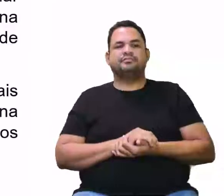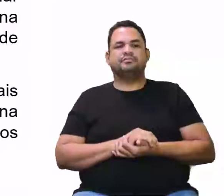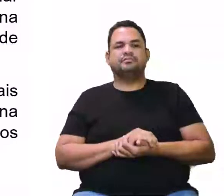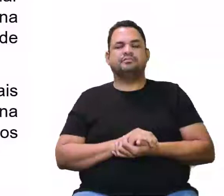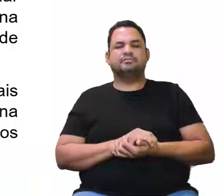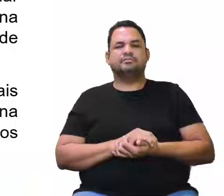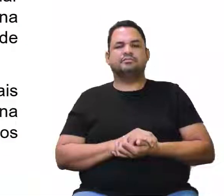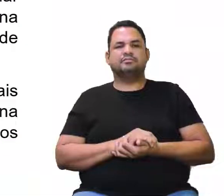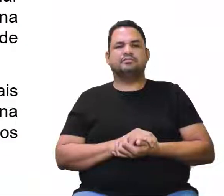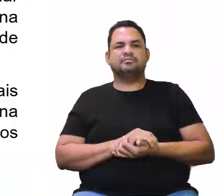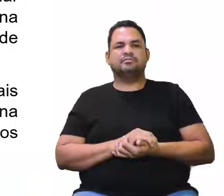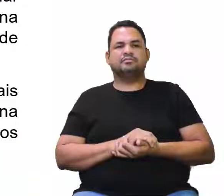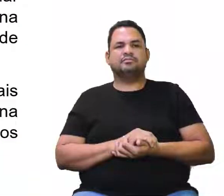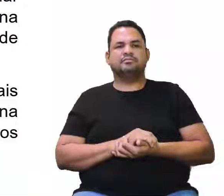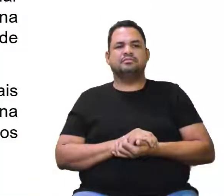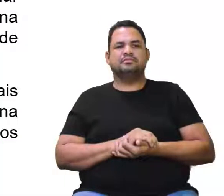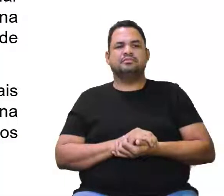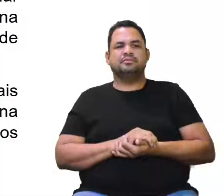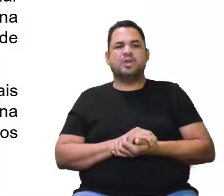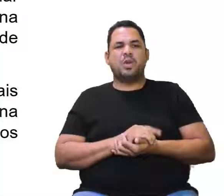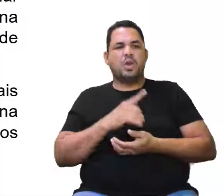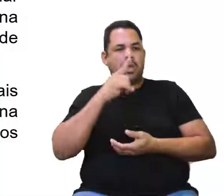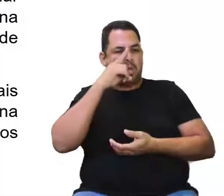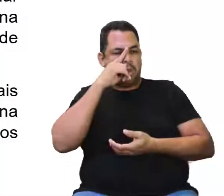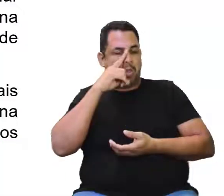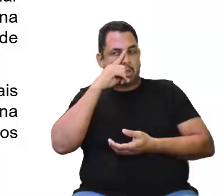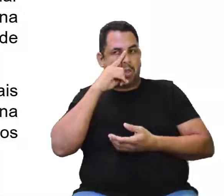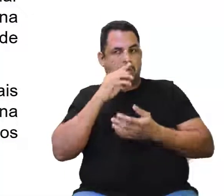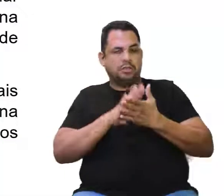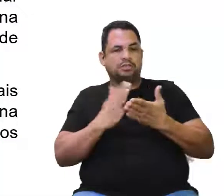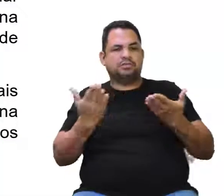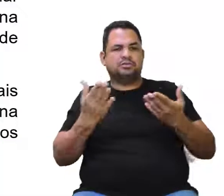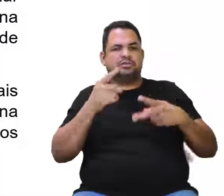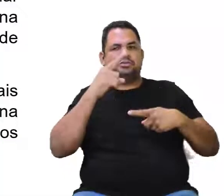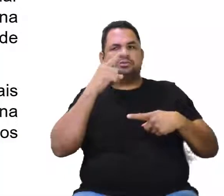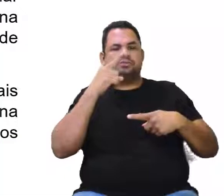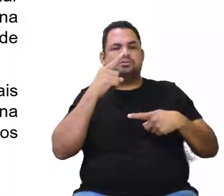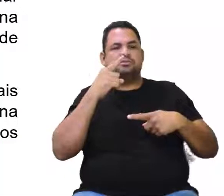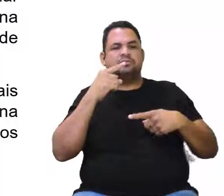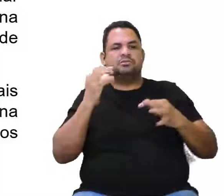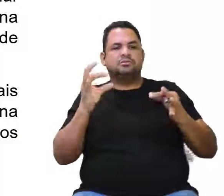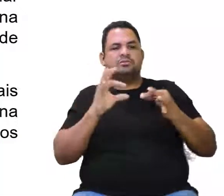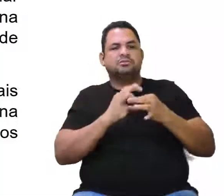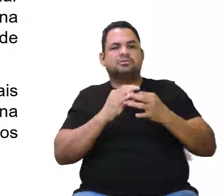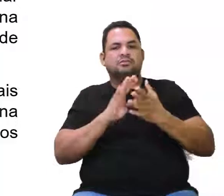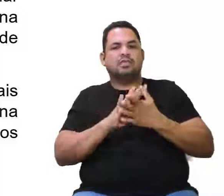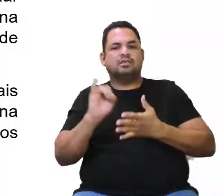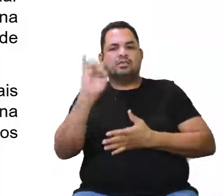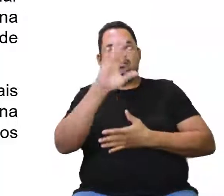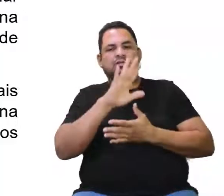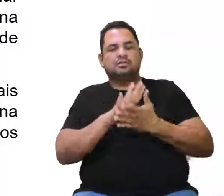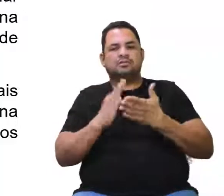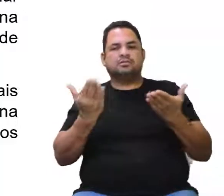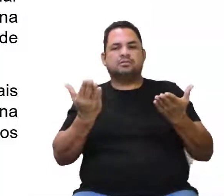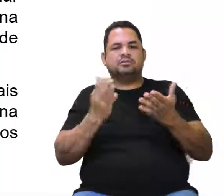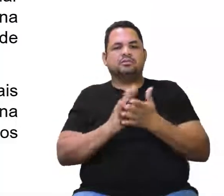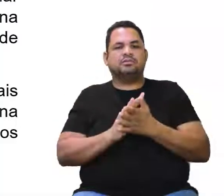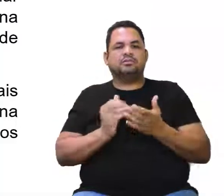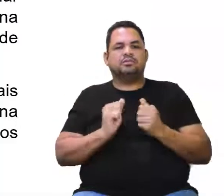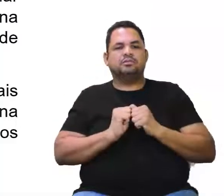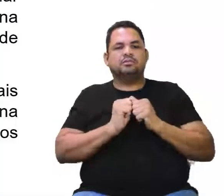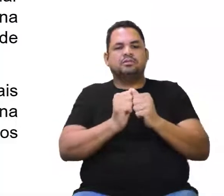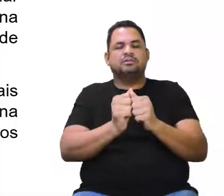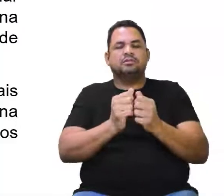a próxima. E aí, quais seriam os riscos associados, professora Iris? Nas demais imagens, né, que vocês puderam